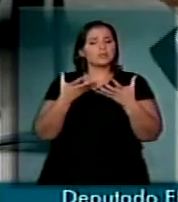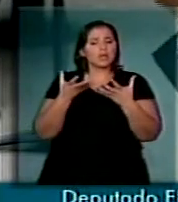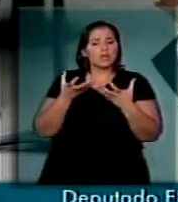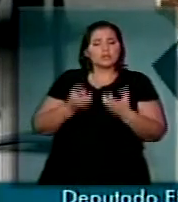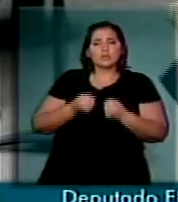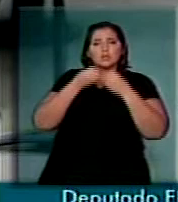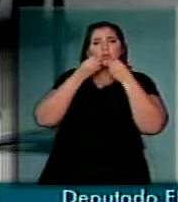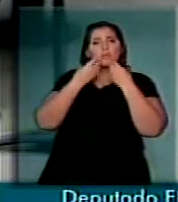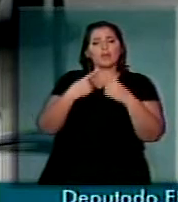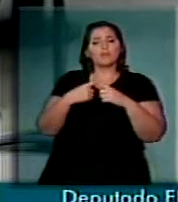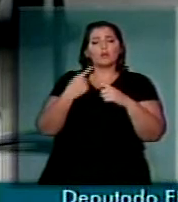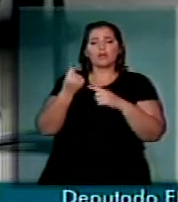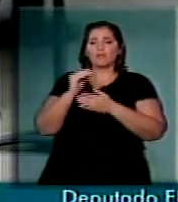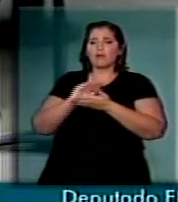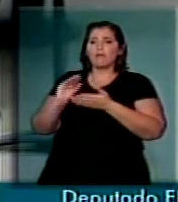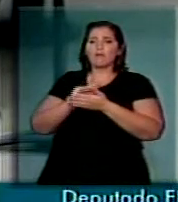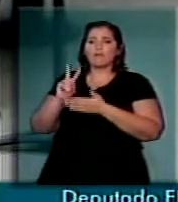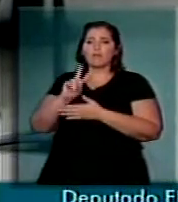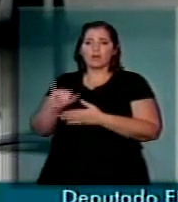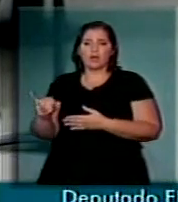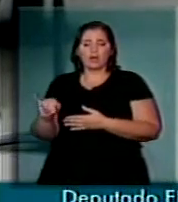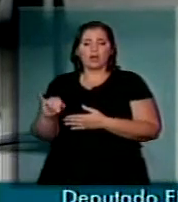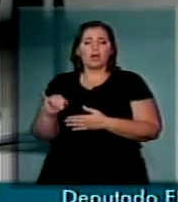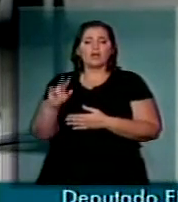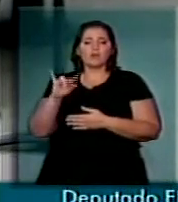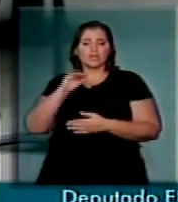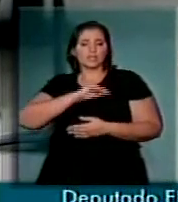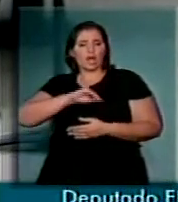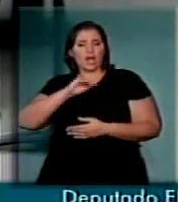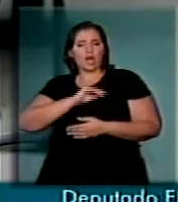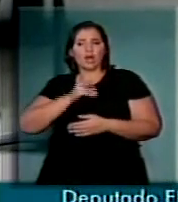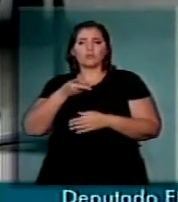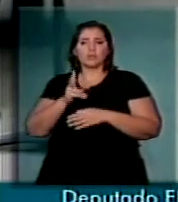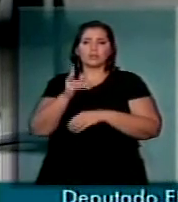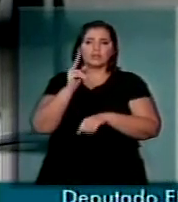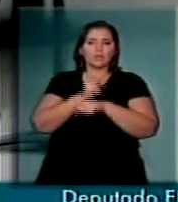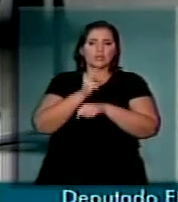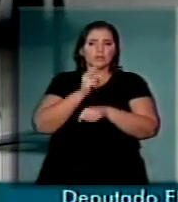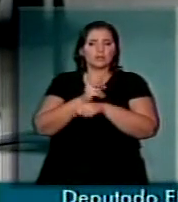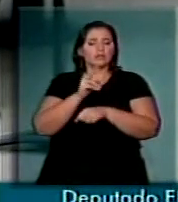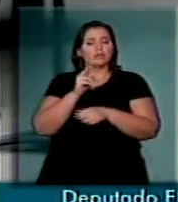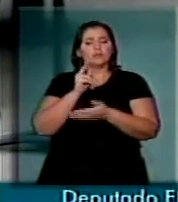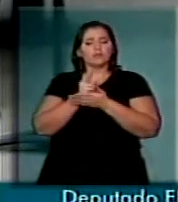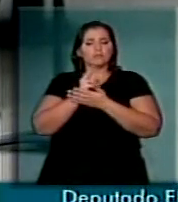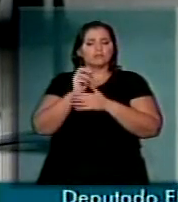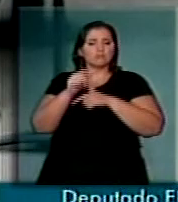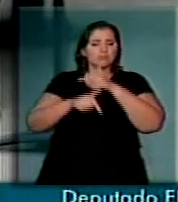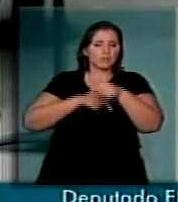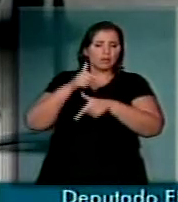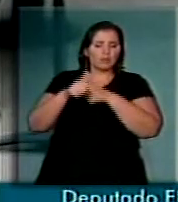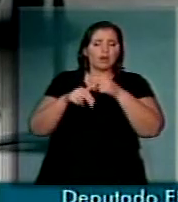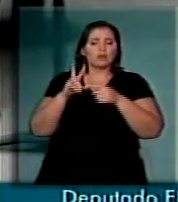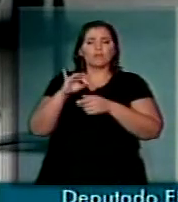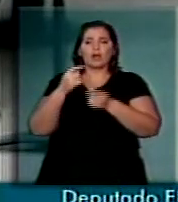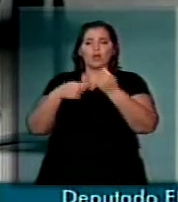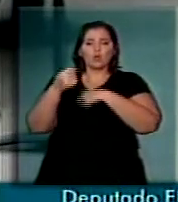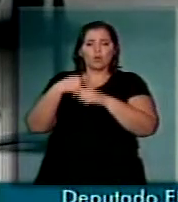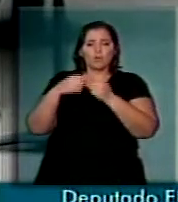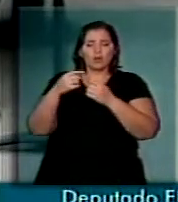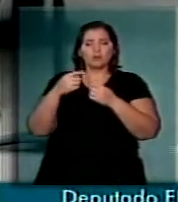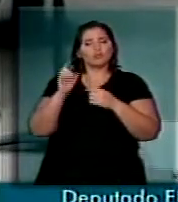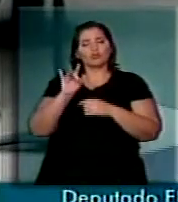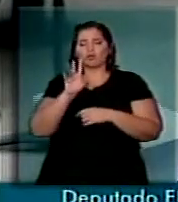trazer recursos, trazer renda, manter o trabalho e, acima de tudo, ajudar o comércio e a indústria. O presidente, muito obrigado.